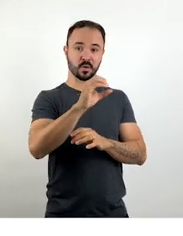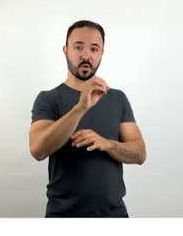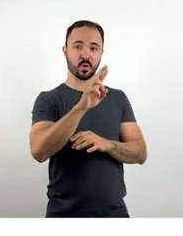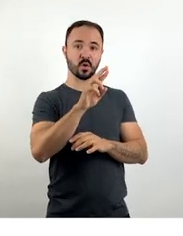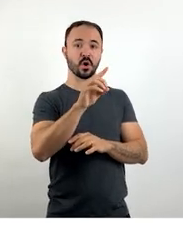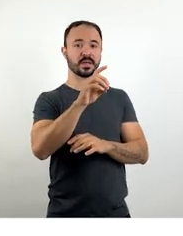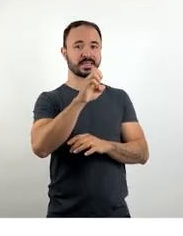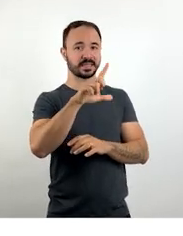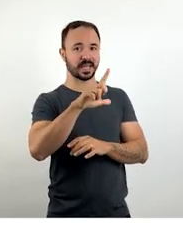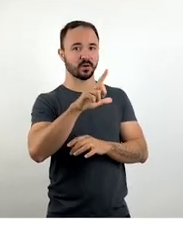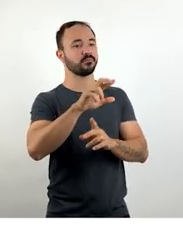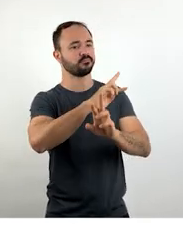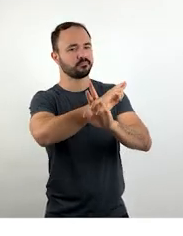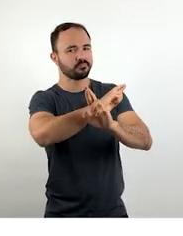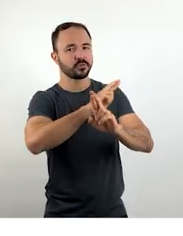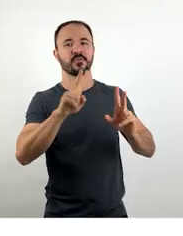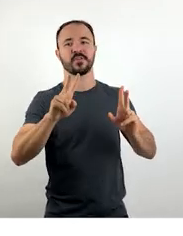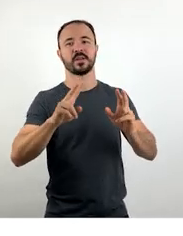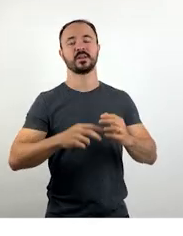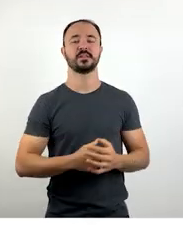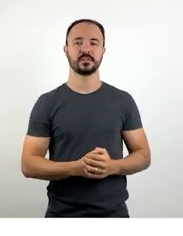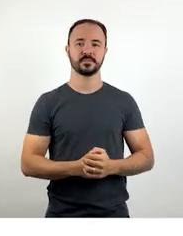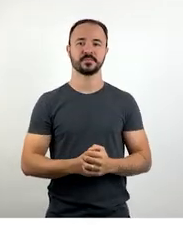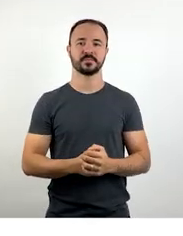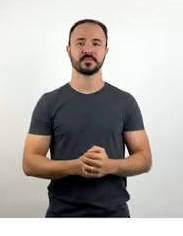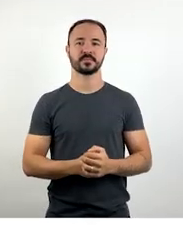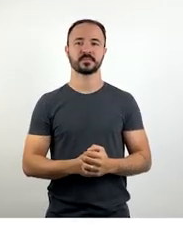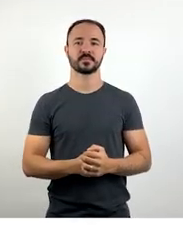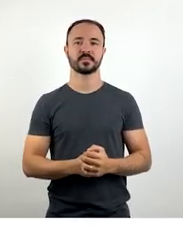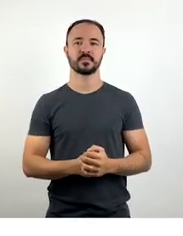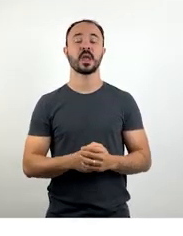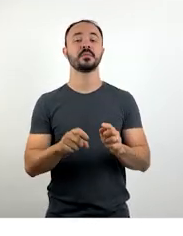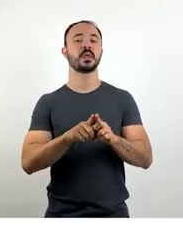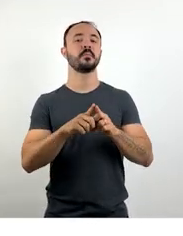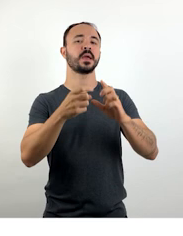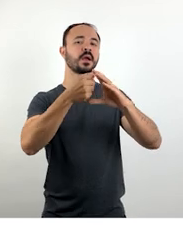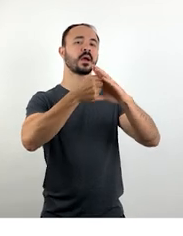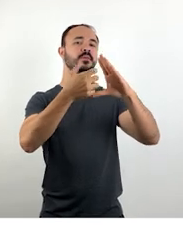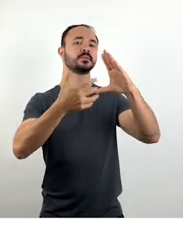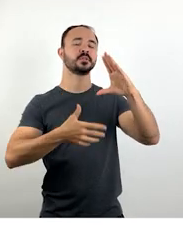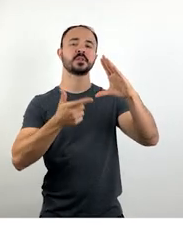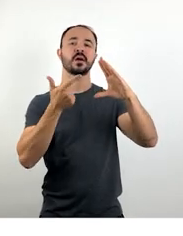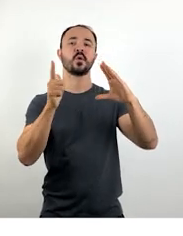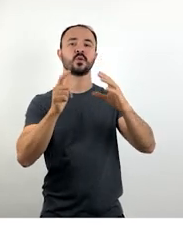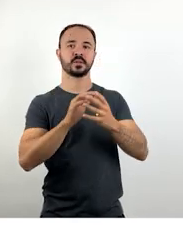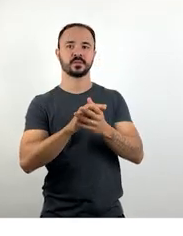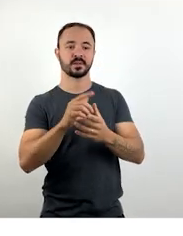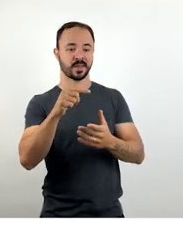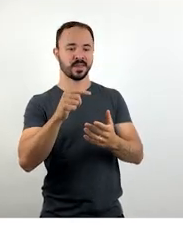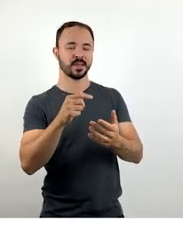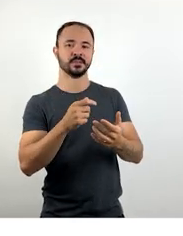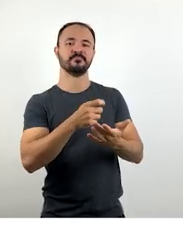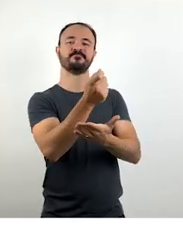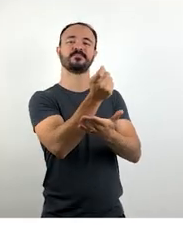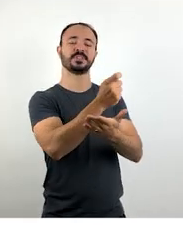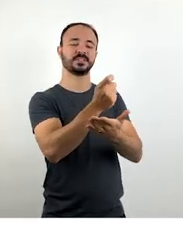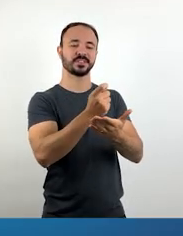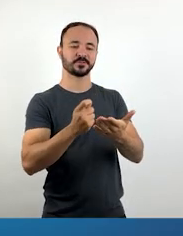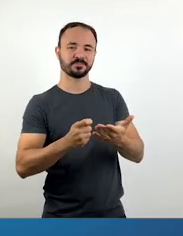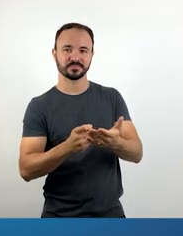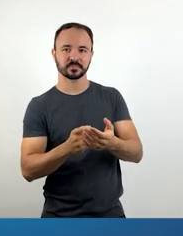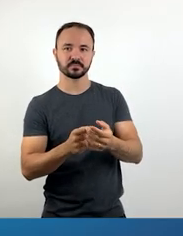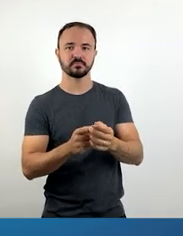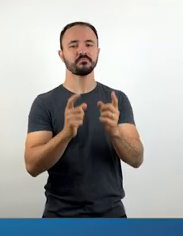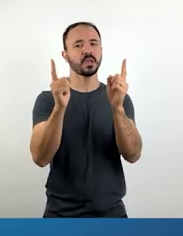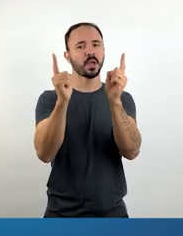poemas acabam por ser uma grande característica dos cordéis. E uma outra característica é que ela é escrita em versos regulares.